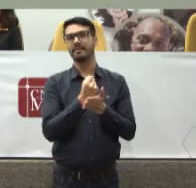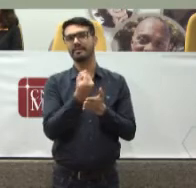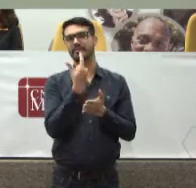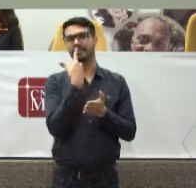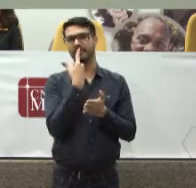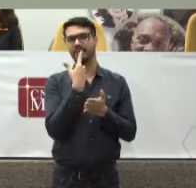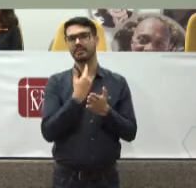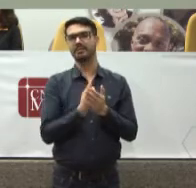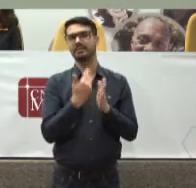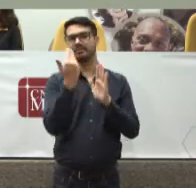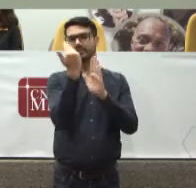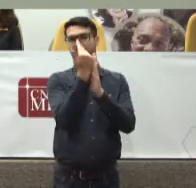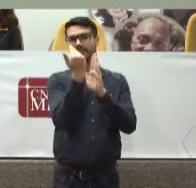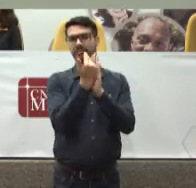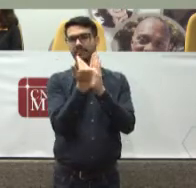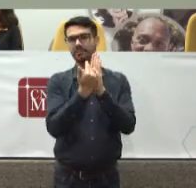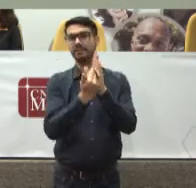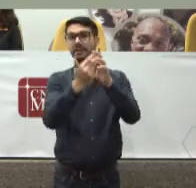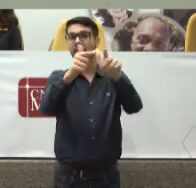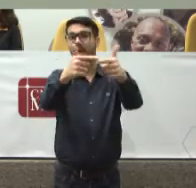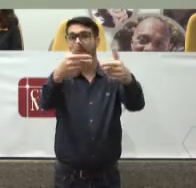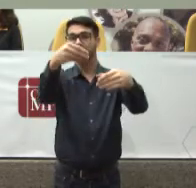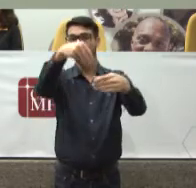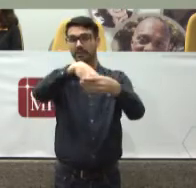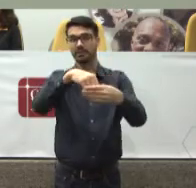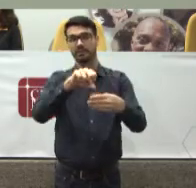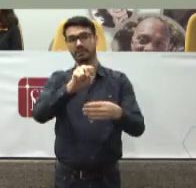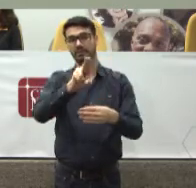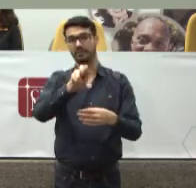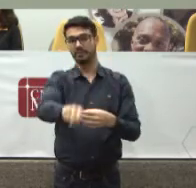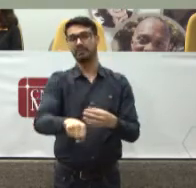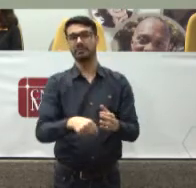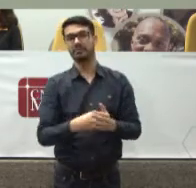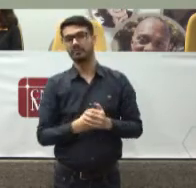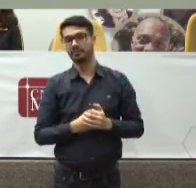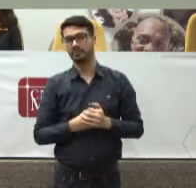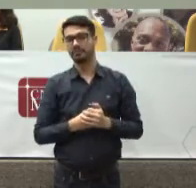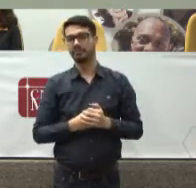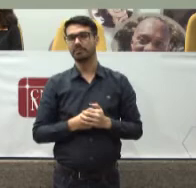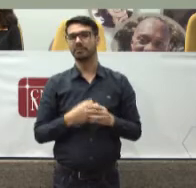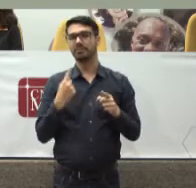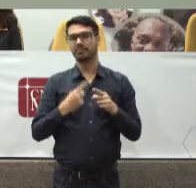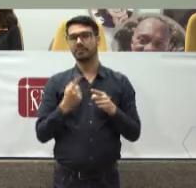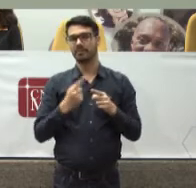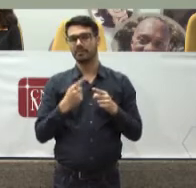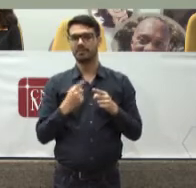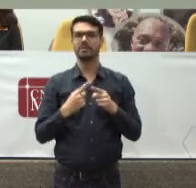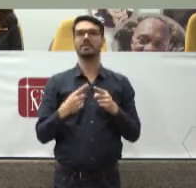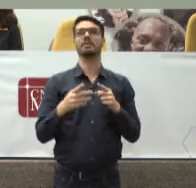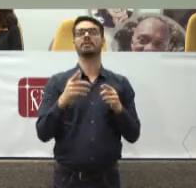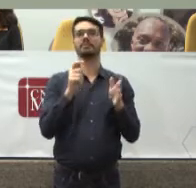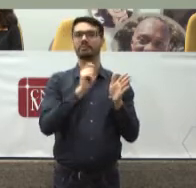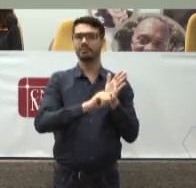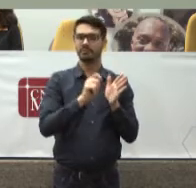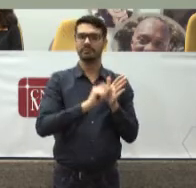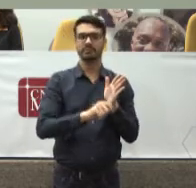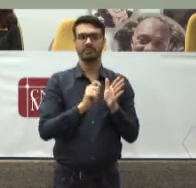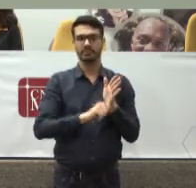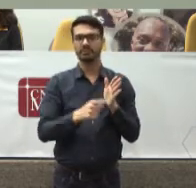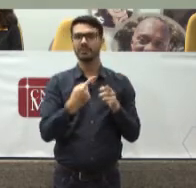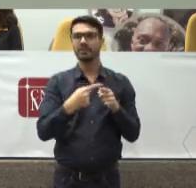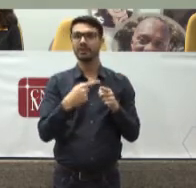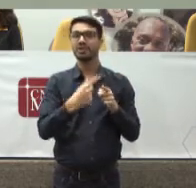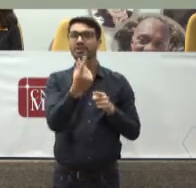Da lista SUS Por que Esses pareceres Foram elaborados Porque eles Custam dinheiro